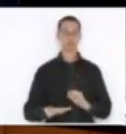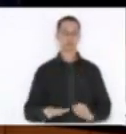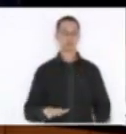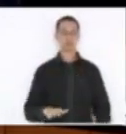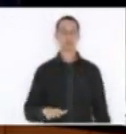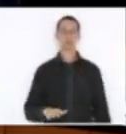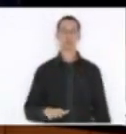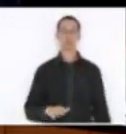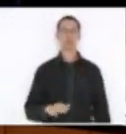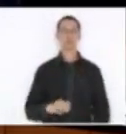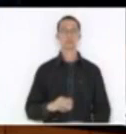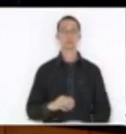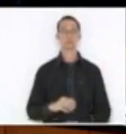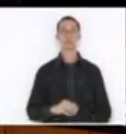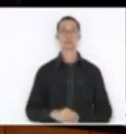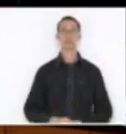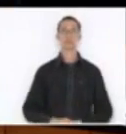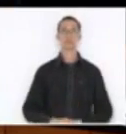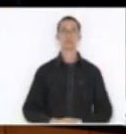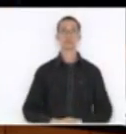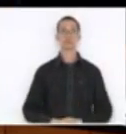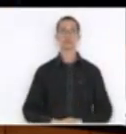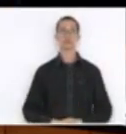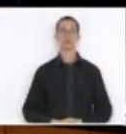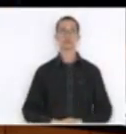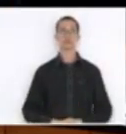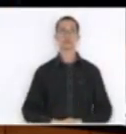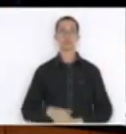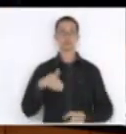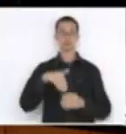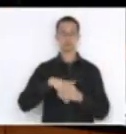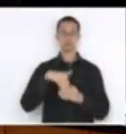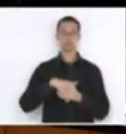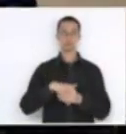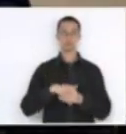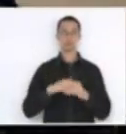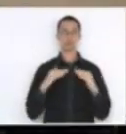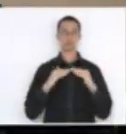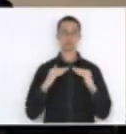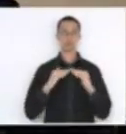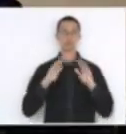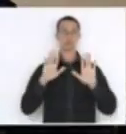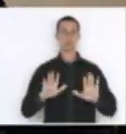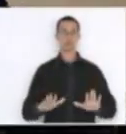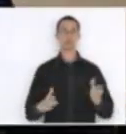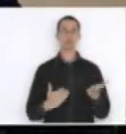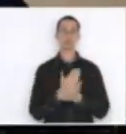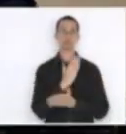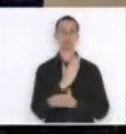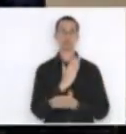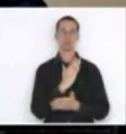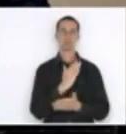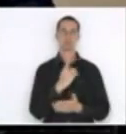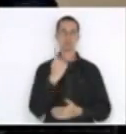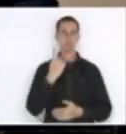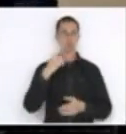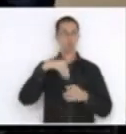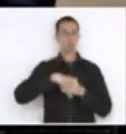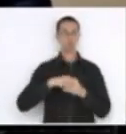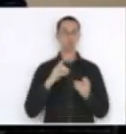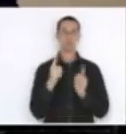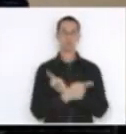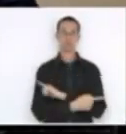realizados no Estado de Santa Catarina, senhor presidente. Em votação, quem estiver de acordo permaneça com o que está aprovado com o voto contrário, deputado Fernando